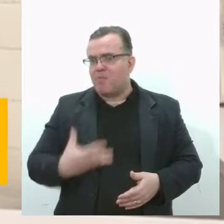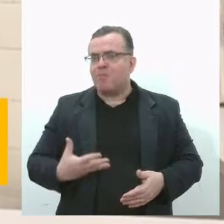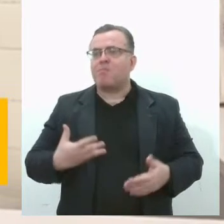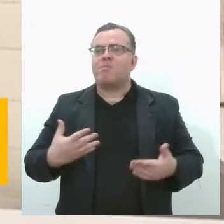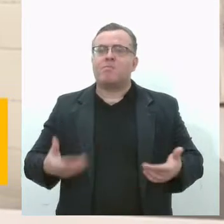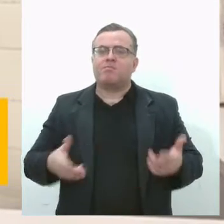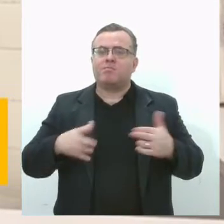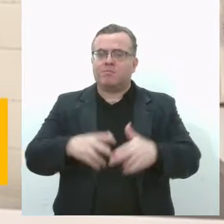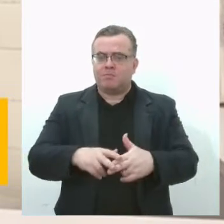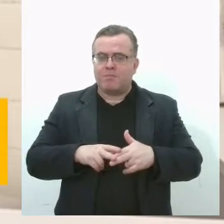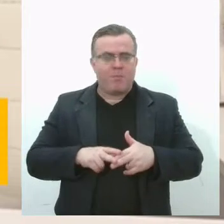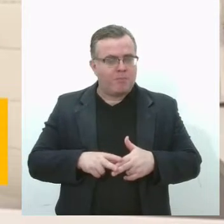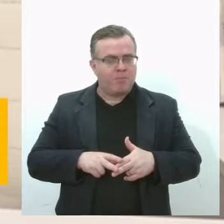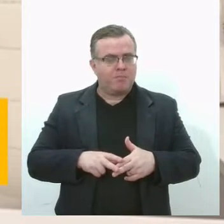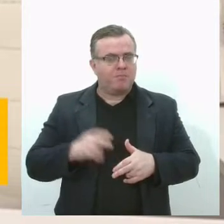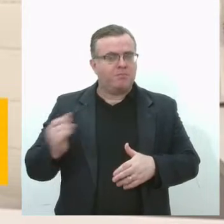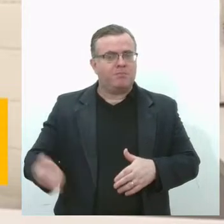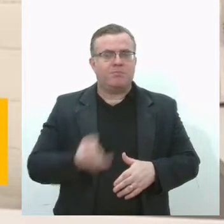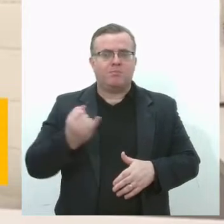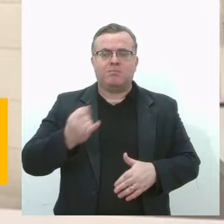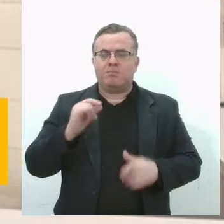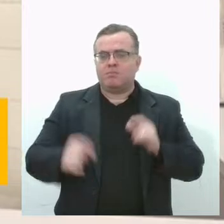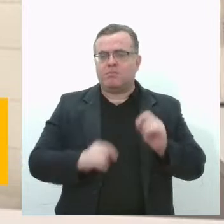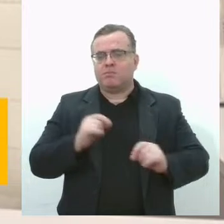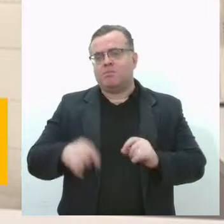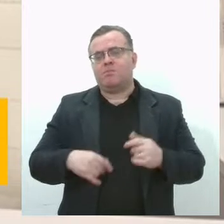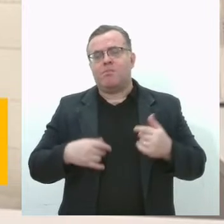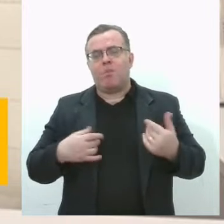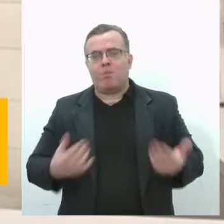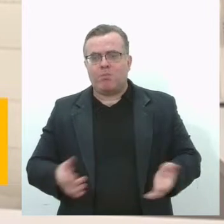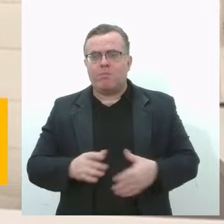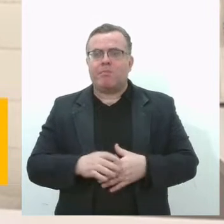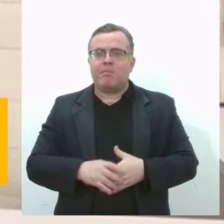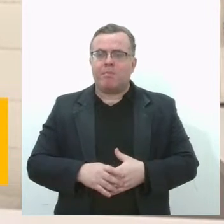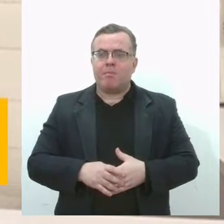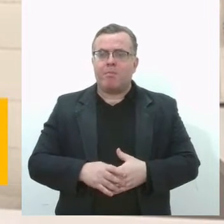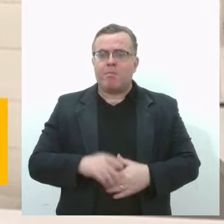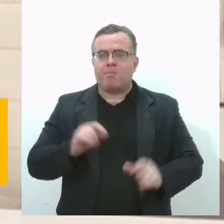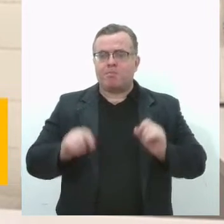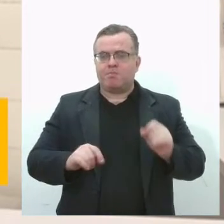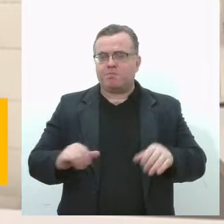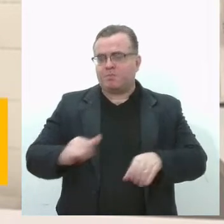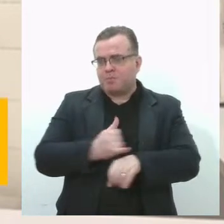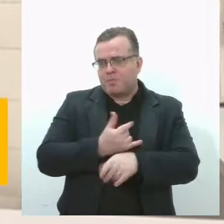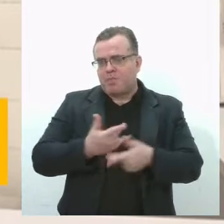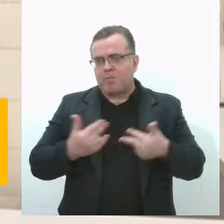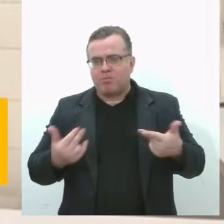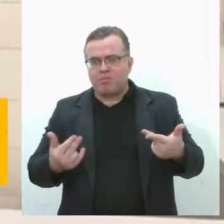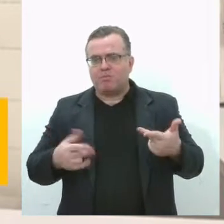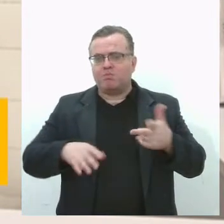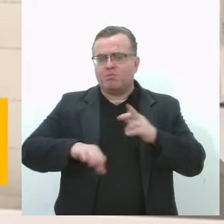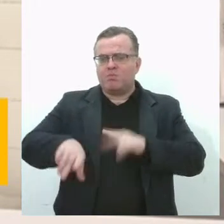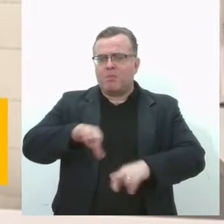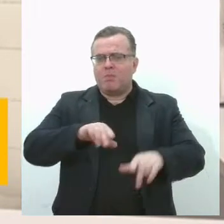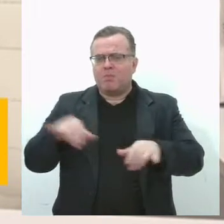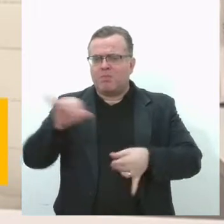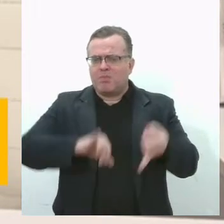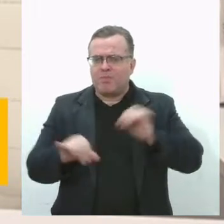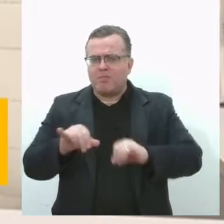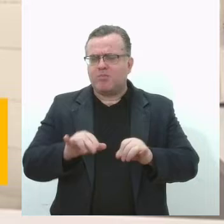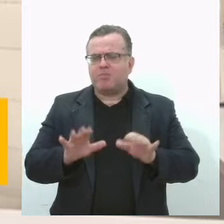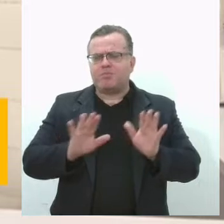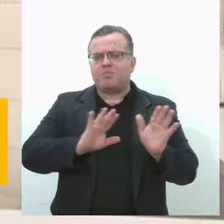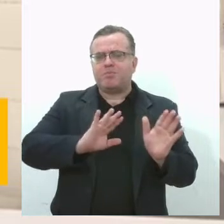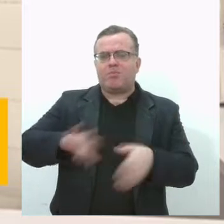modificado, né? É inserido muitos açúcares, gorduras, corantes, conservantes. E essa lei